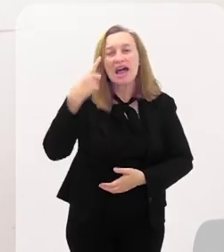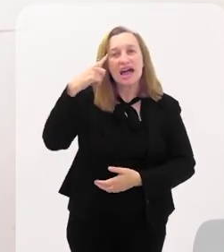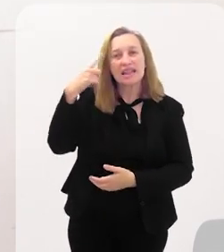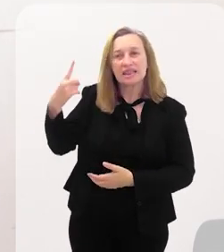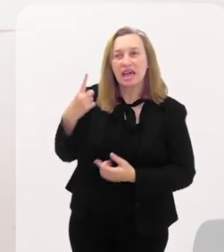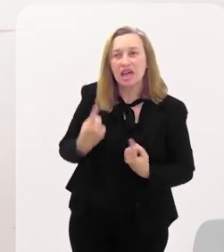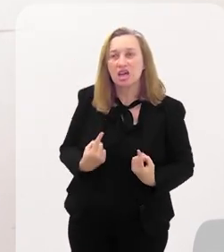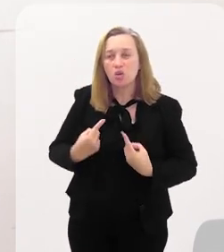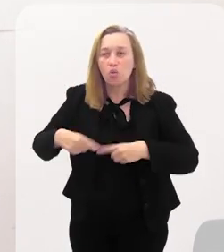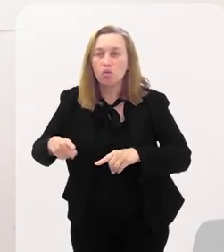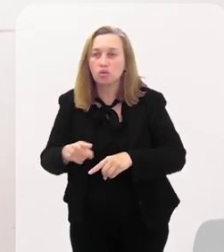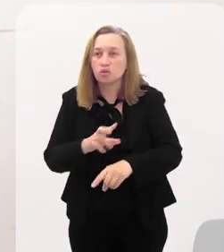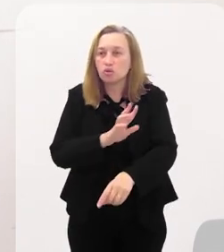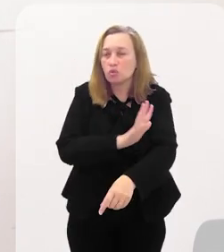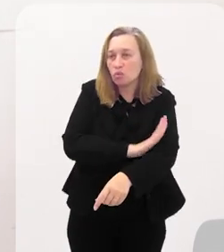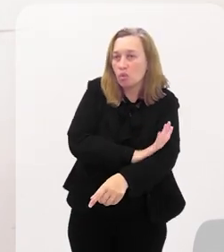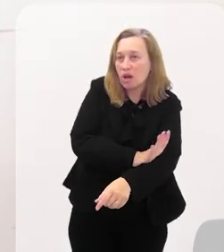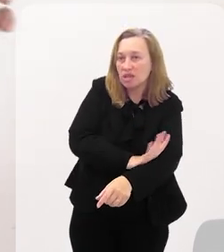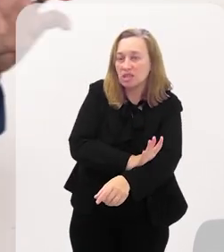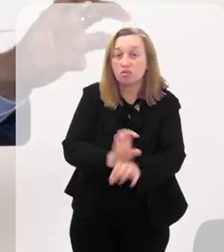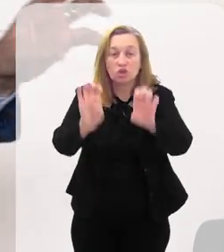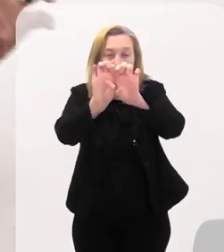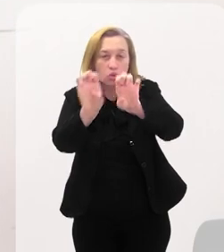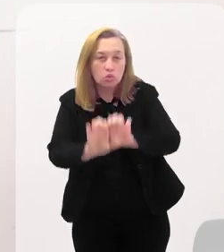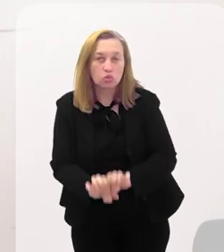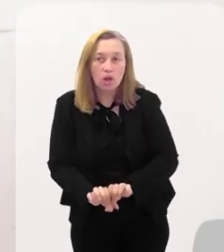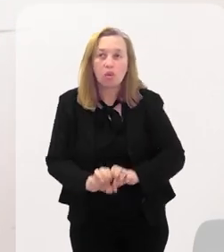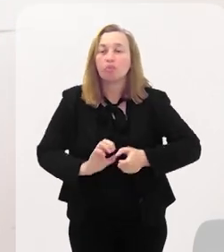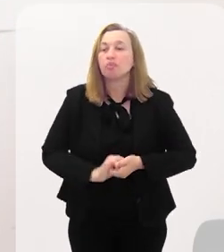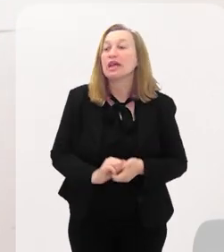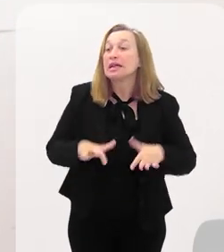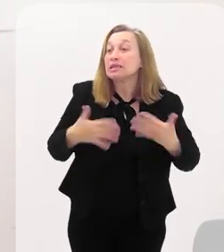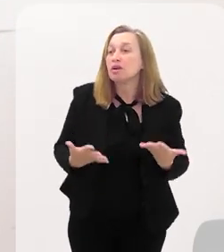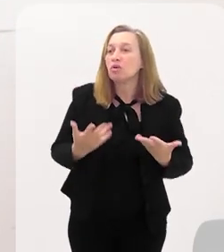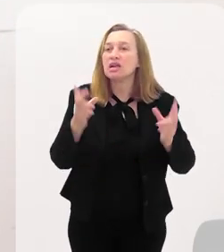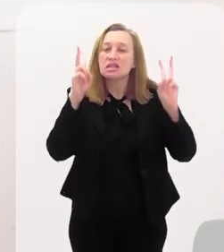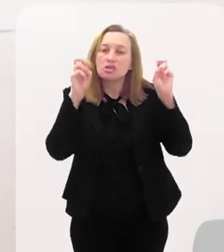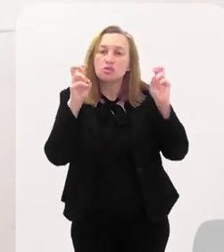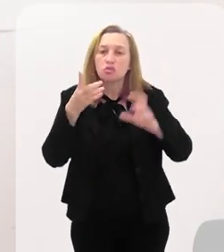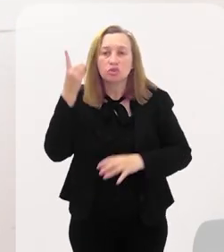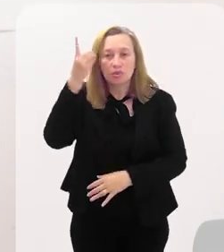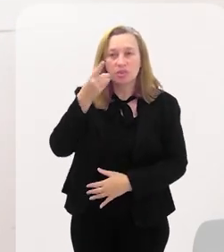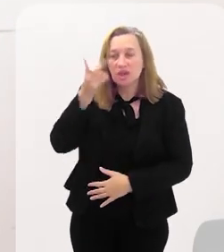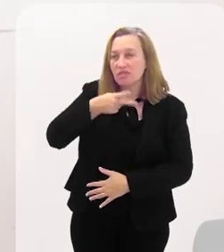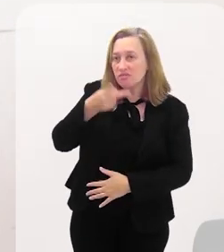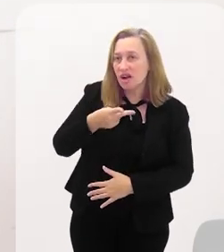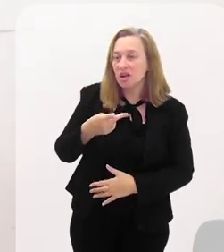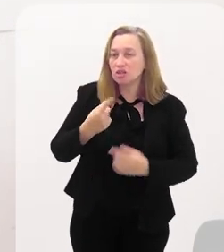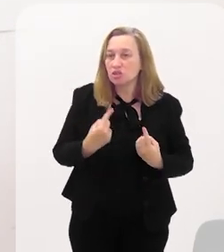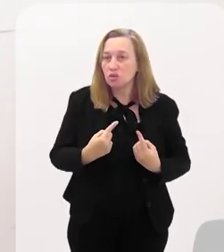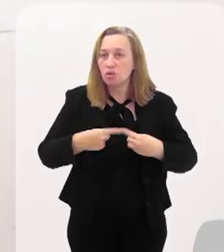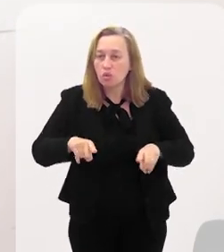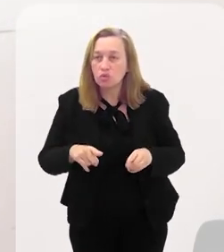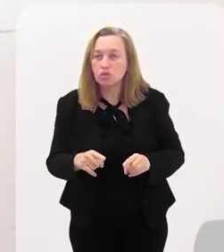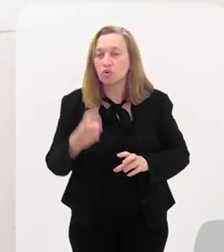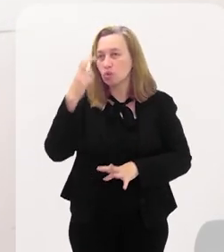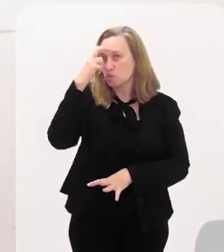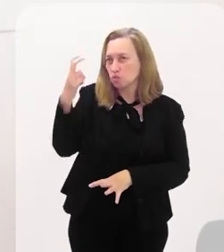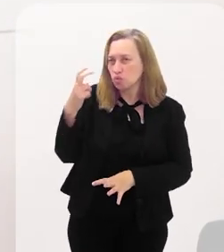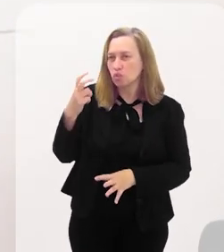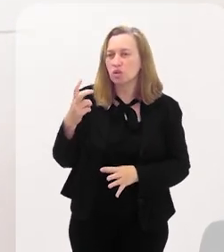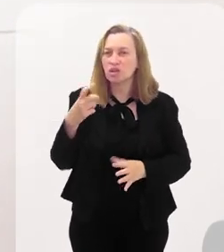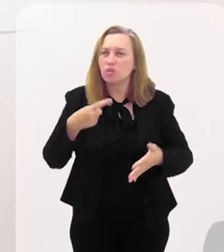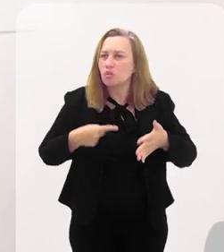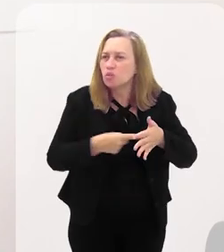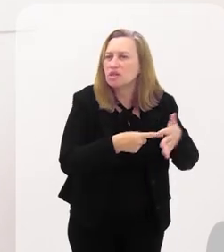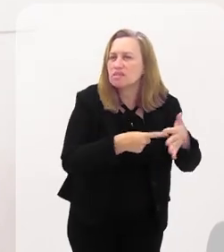a ideia do enfrentamento ao racismo estrutural. Então, essa questão que o deputado traz de fazer um enfrentamento cultural,